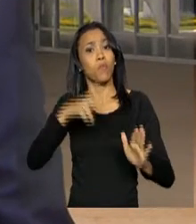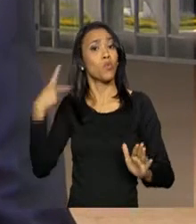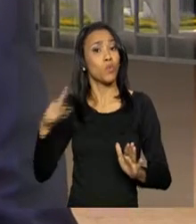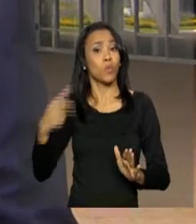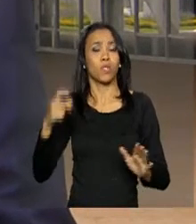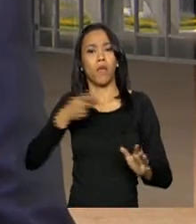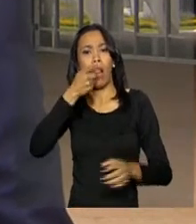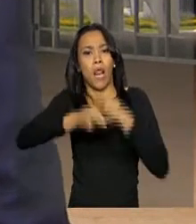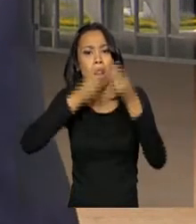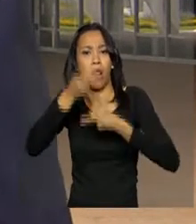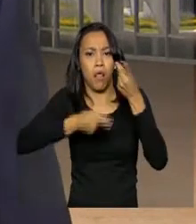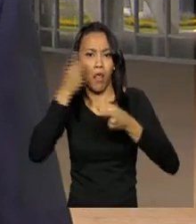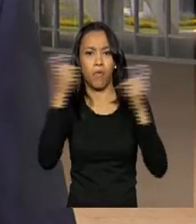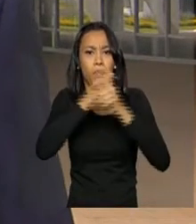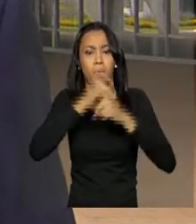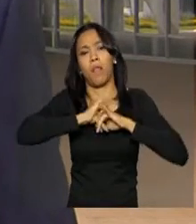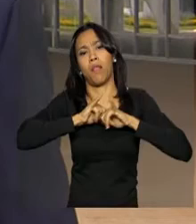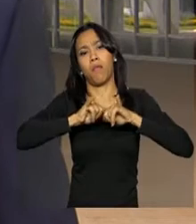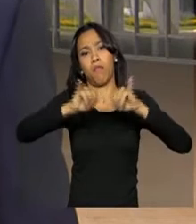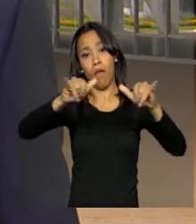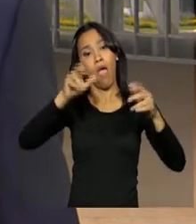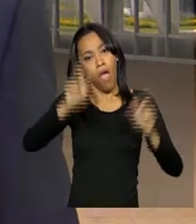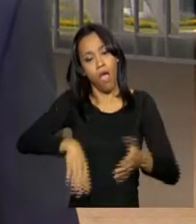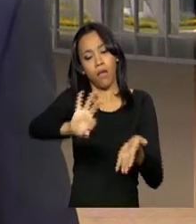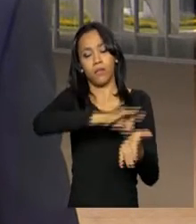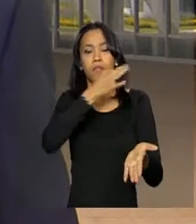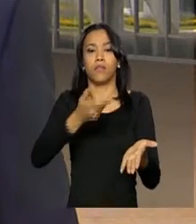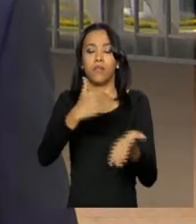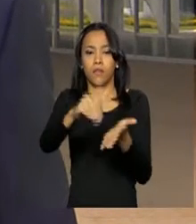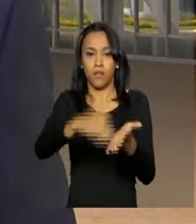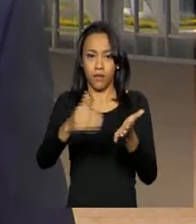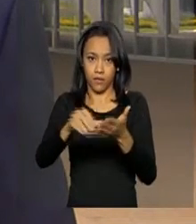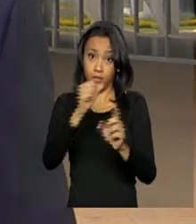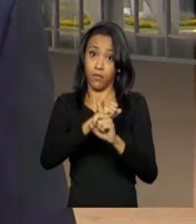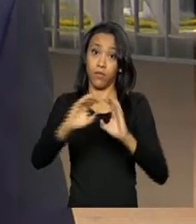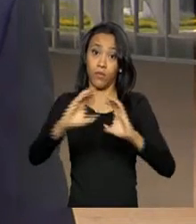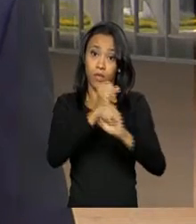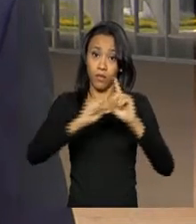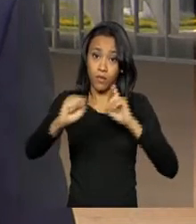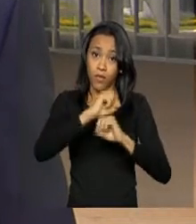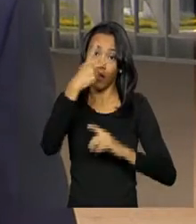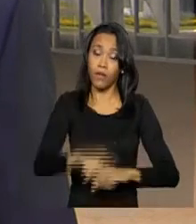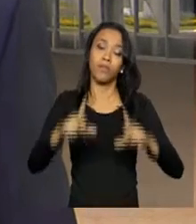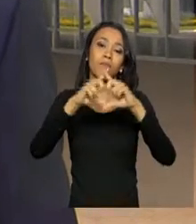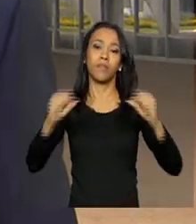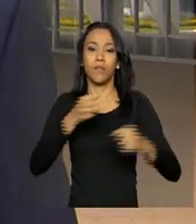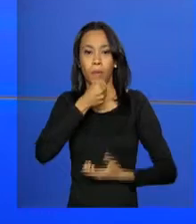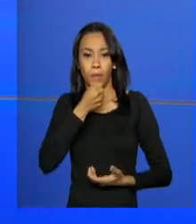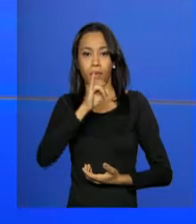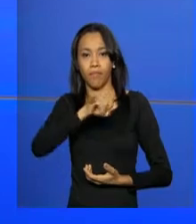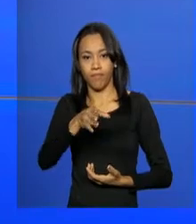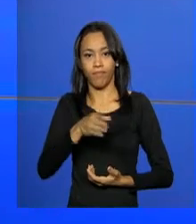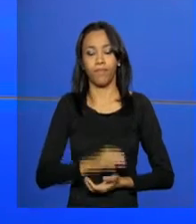caluniosas e difamatórias. Assina a Secretaria de Comunicação Social da Presidência da República. De Brasília, Ricardo Carandina.